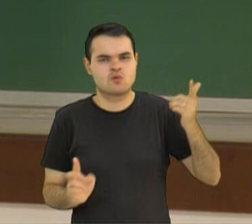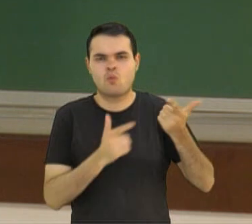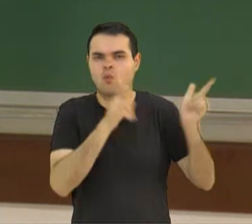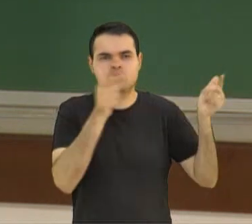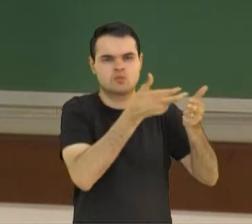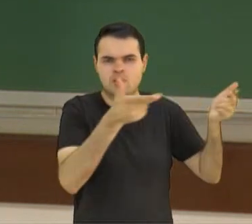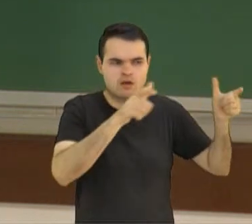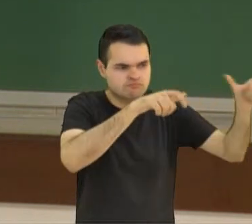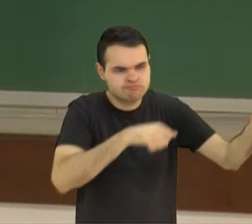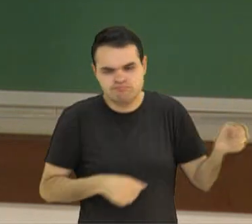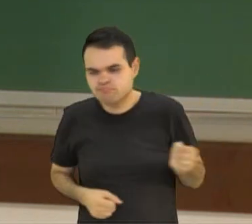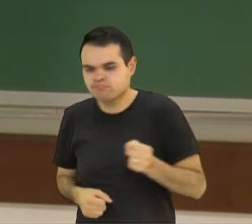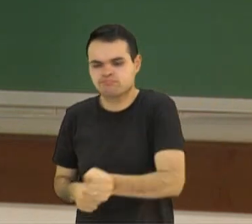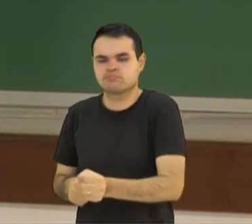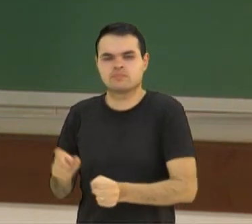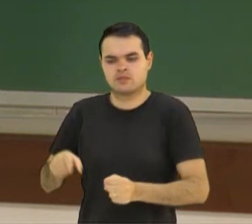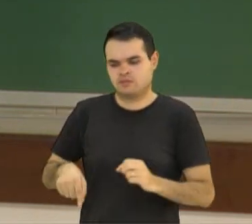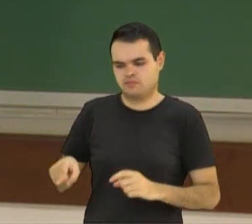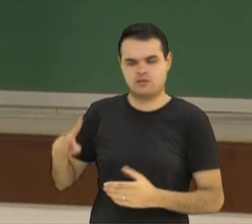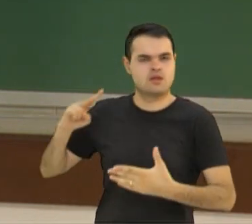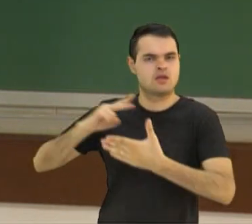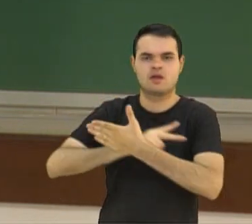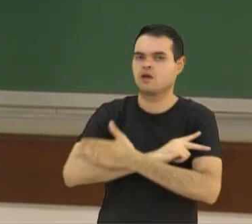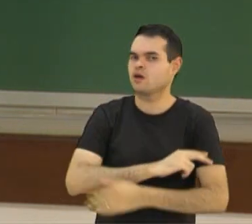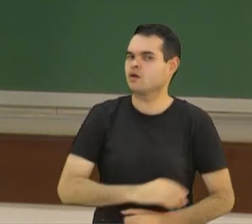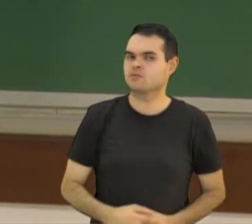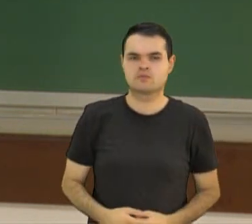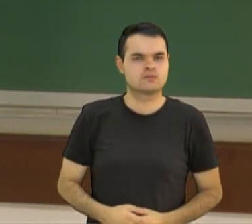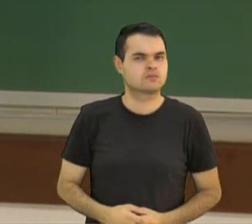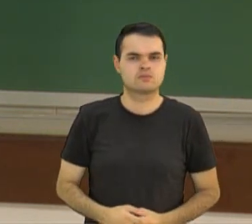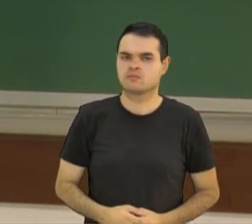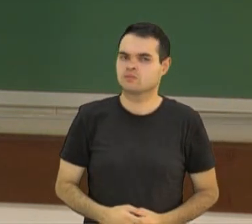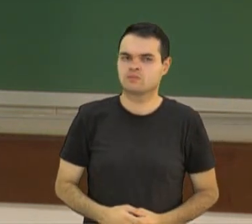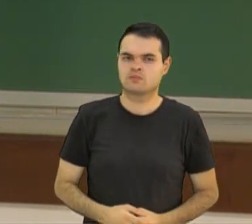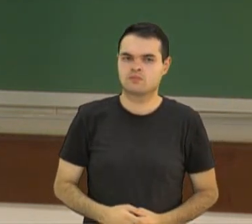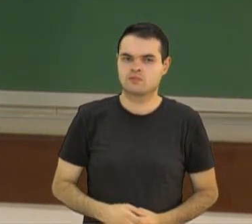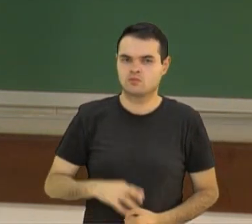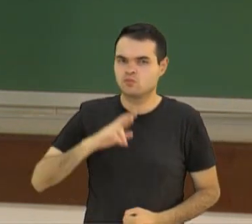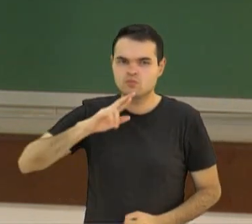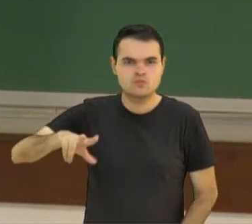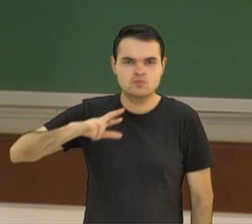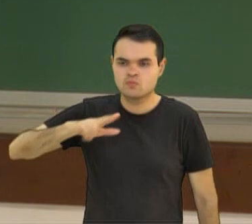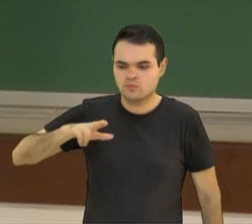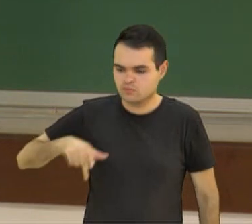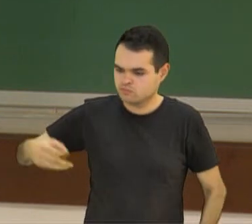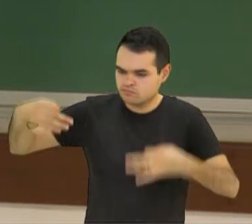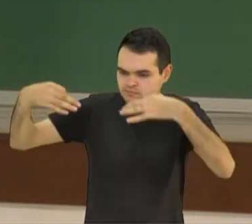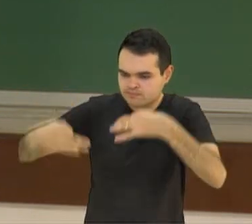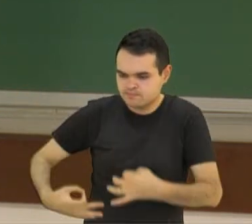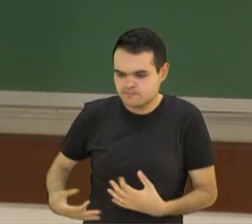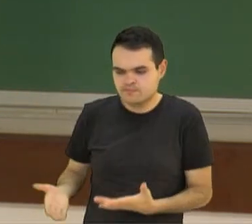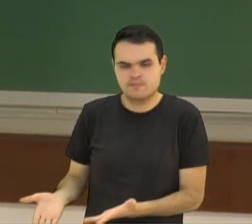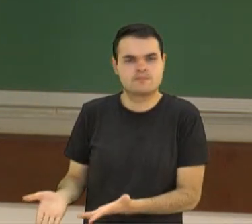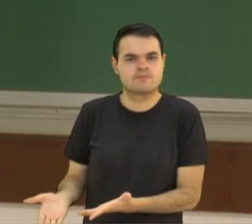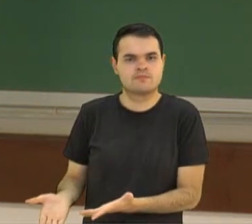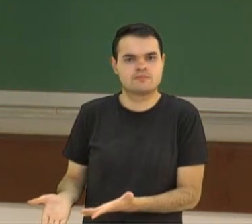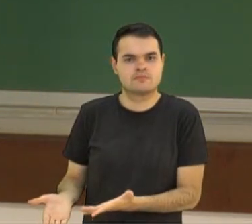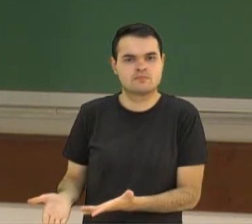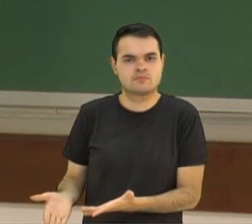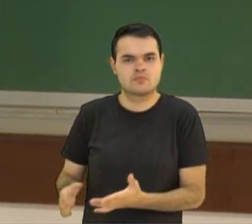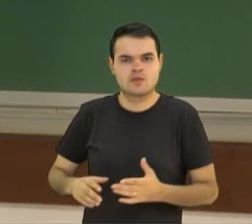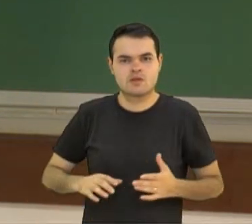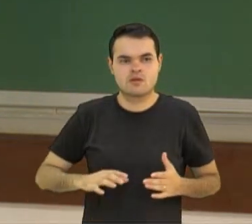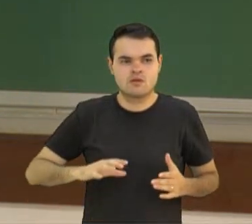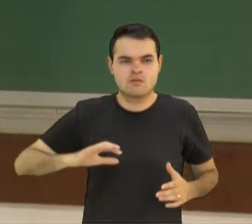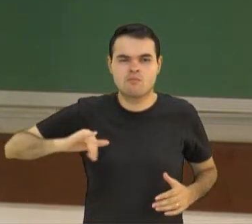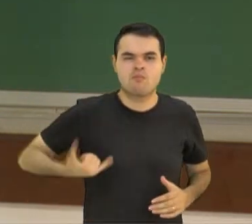olhar isso como uma coisa mais errada, porque não é legal você explorar uma criança para pedir o